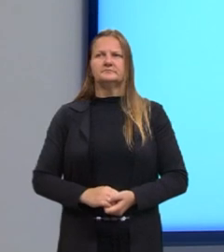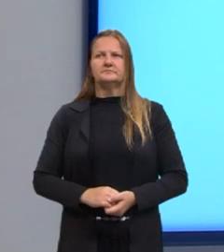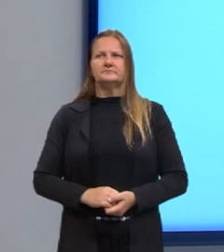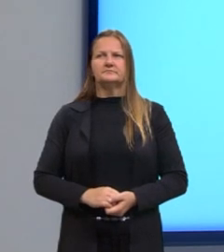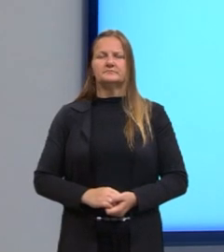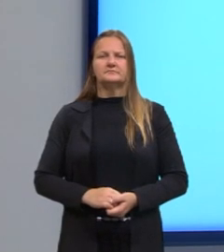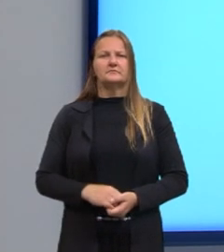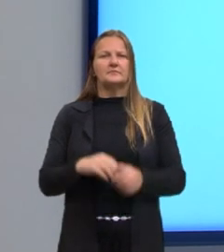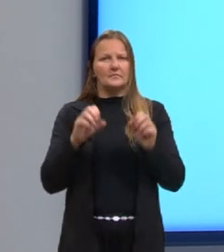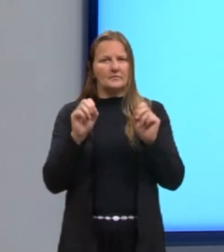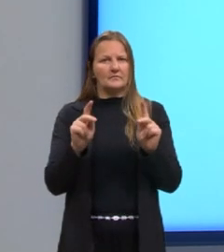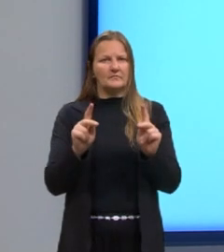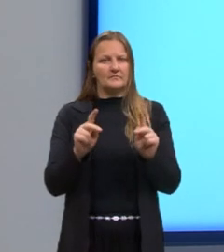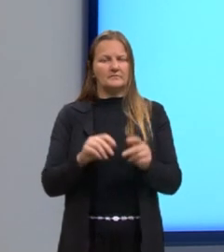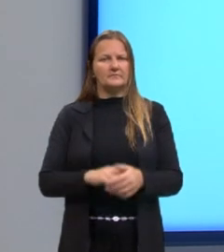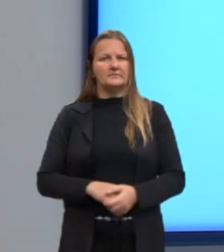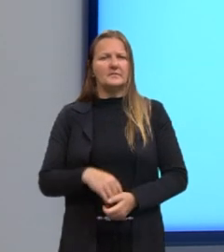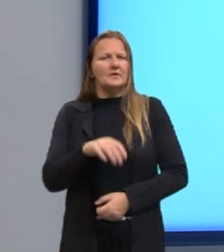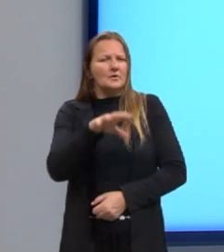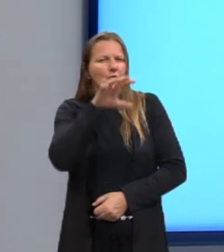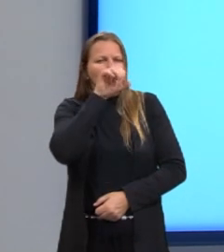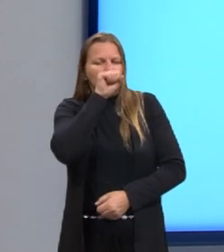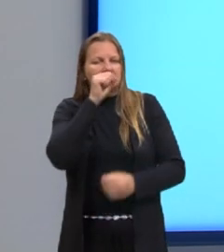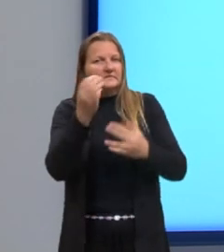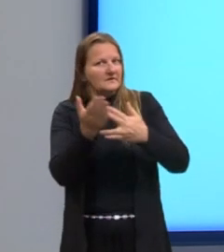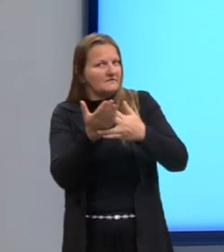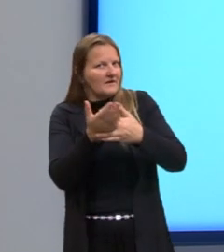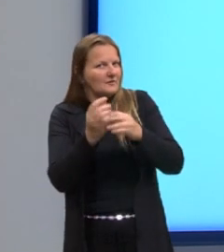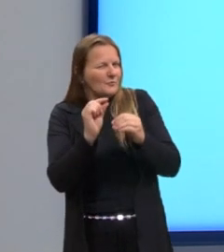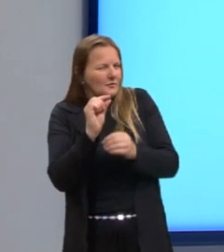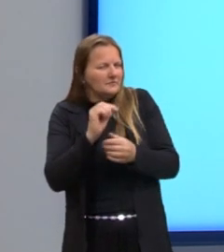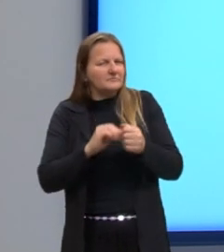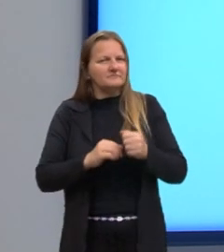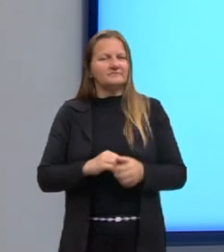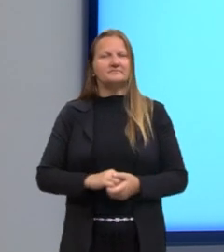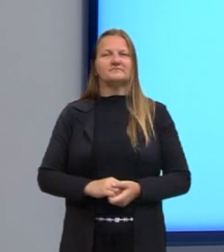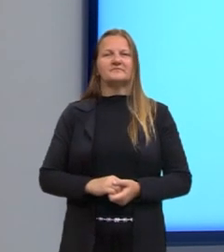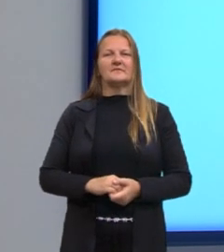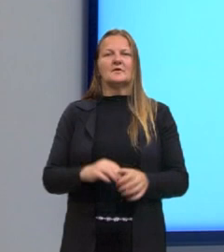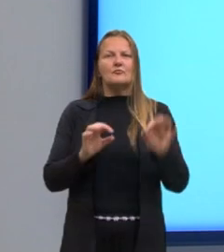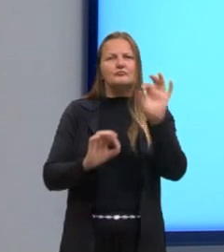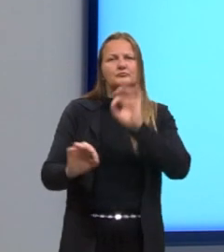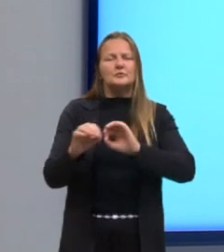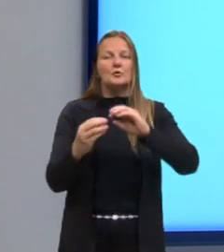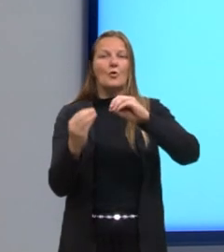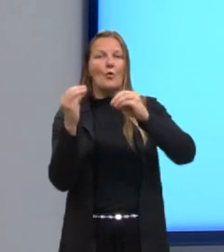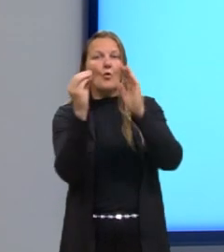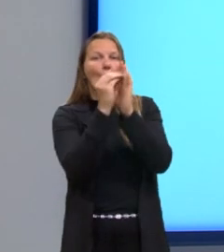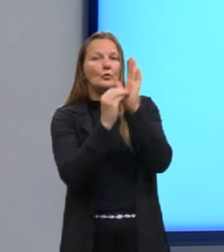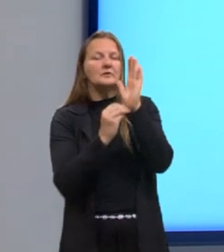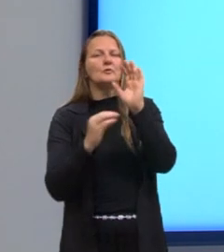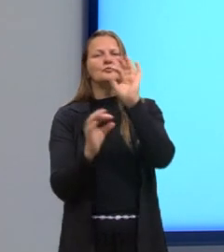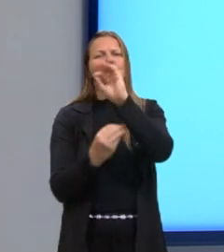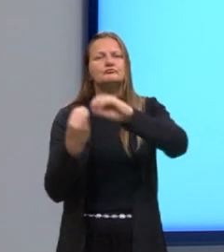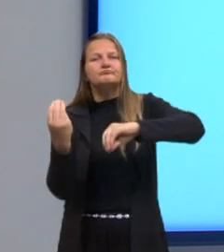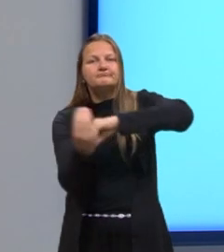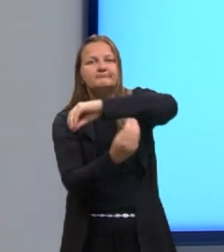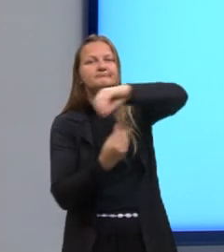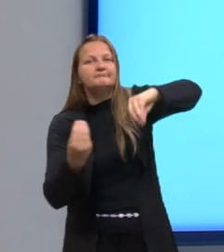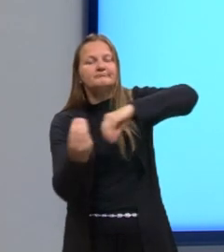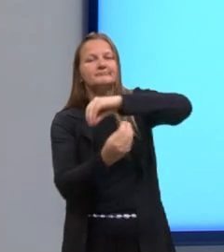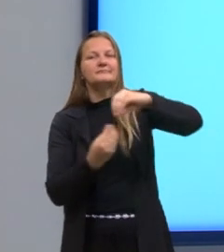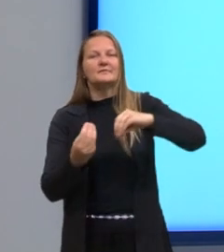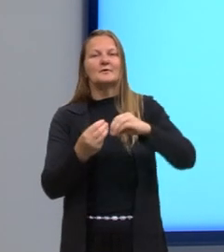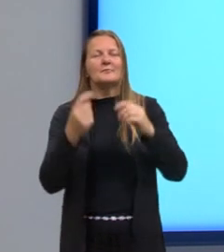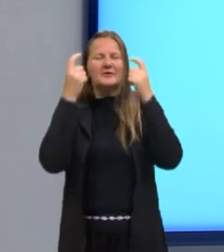Tudo certo, gente? Dá uma respirada, que a gente está fazendo um mix, que a gente está misturando tudo, e se não, dá uma respirada, se não vai